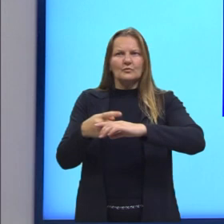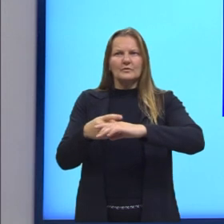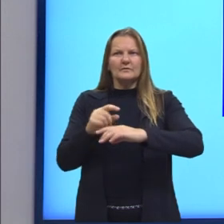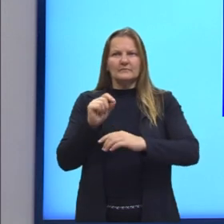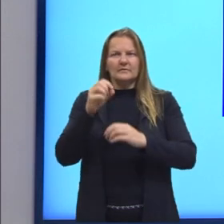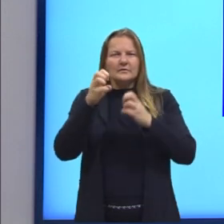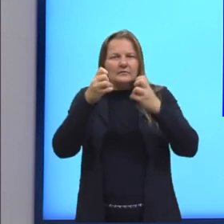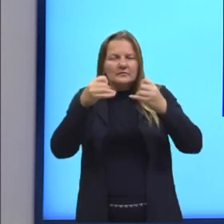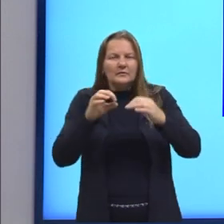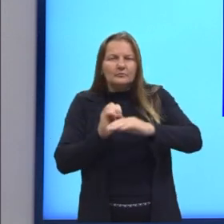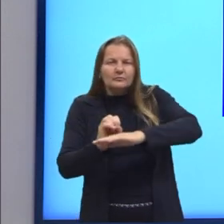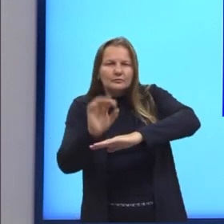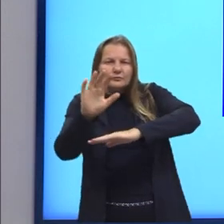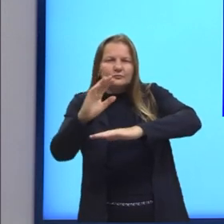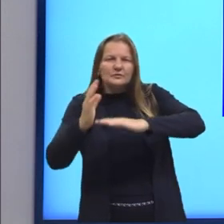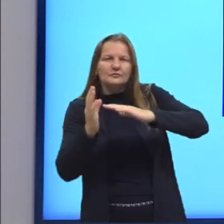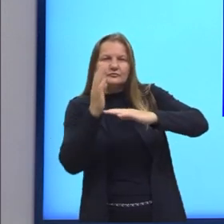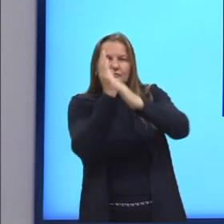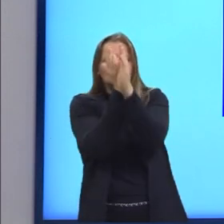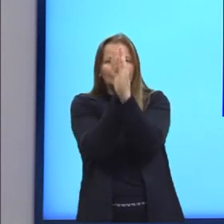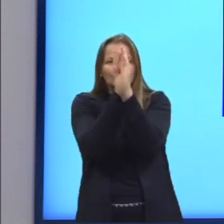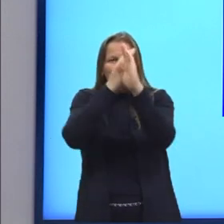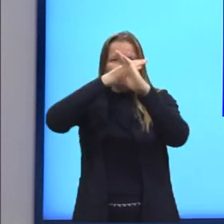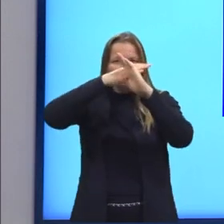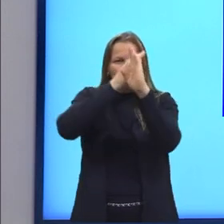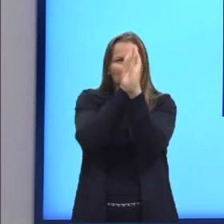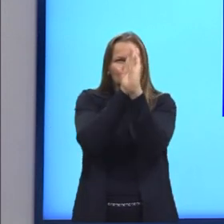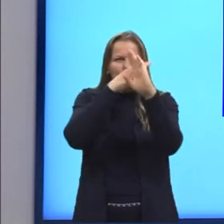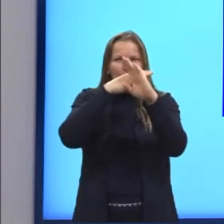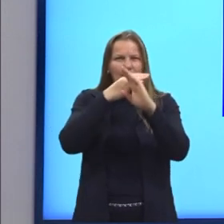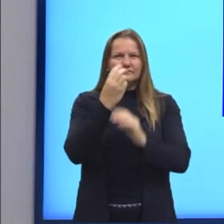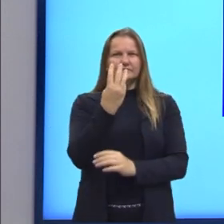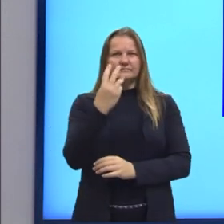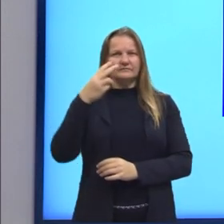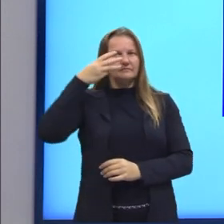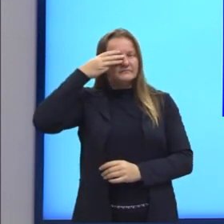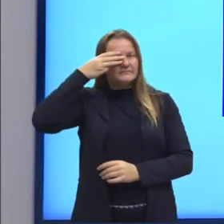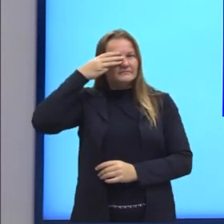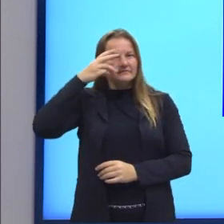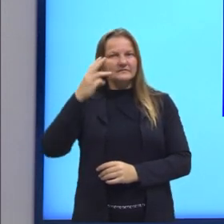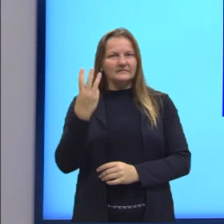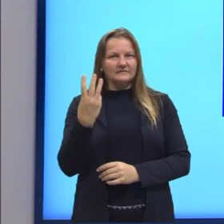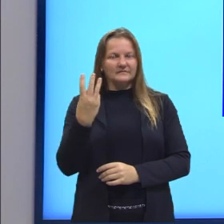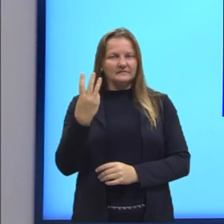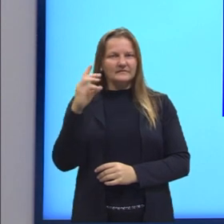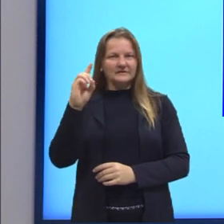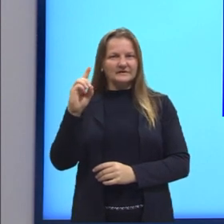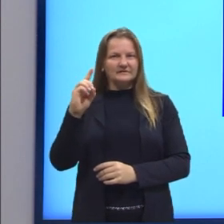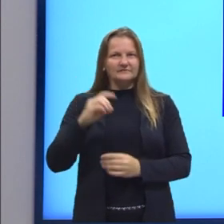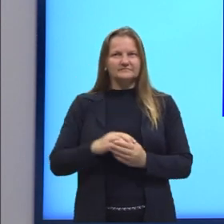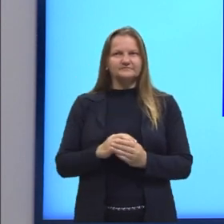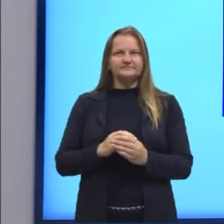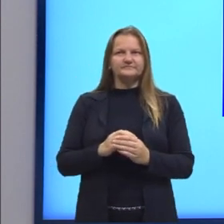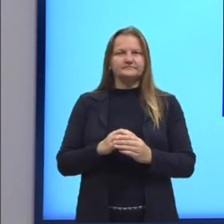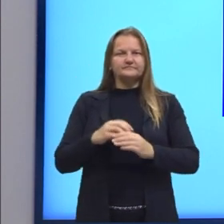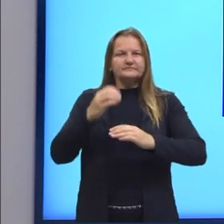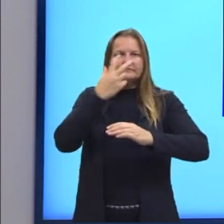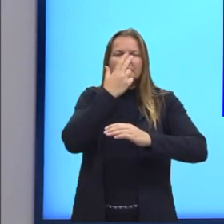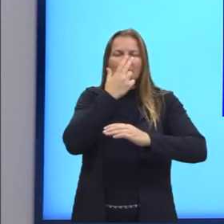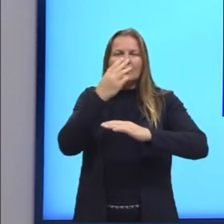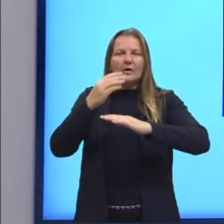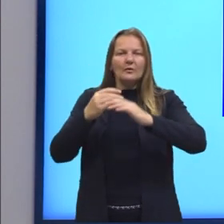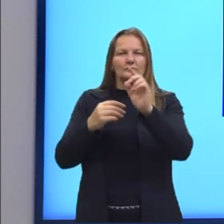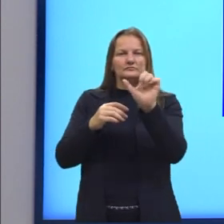Eu trouxe essas imagens para vocês visualizarem bem. A projeção seria a sombra dos